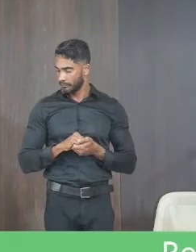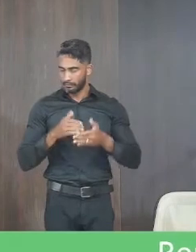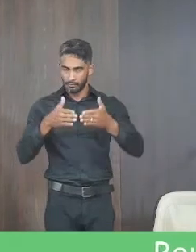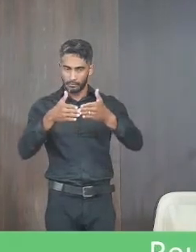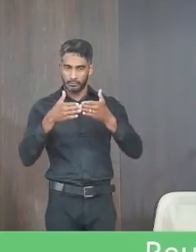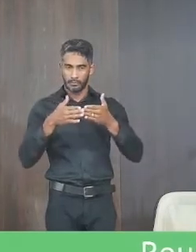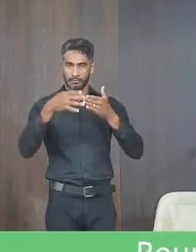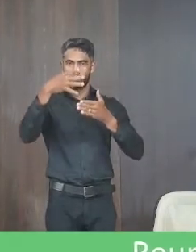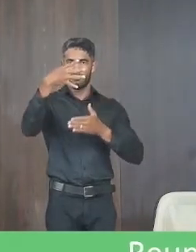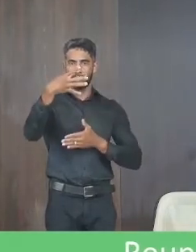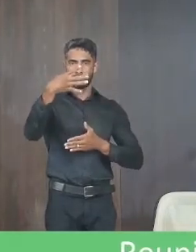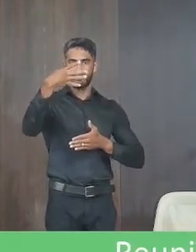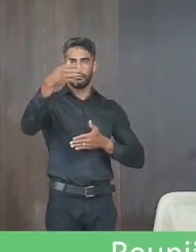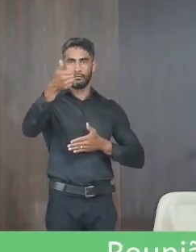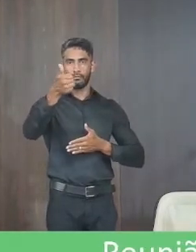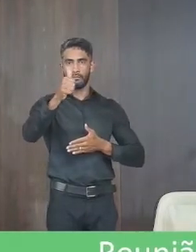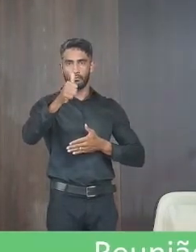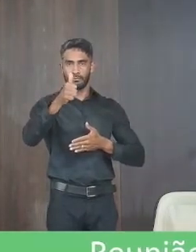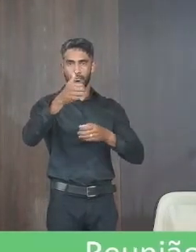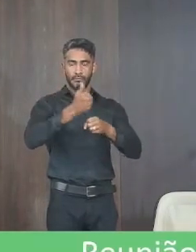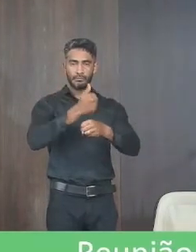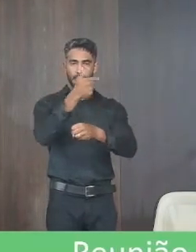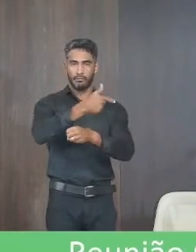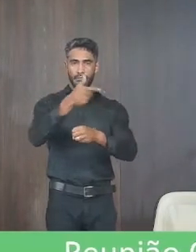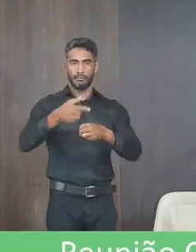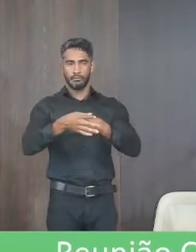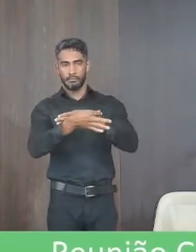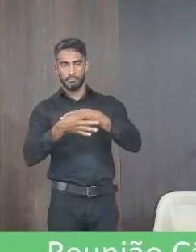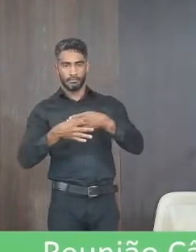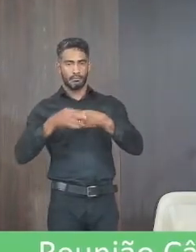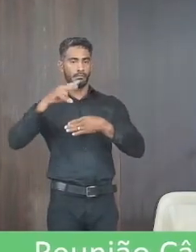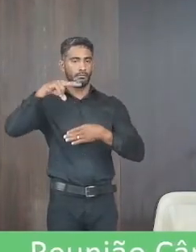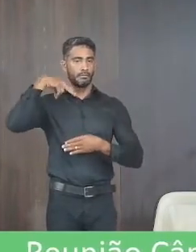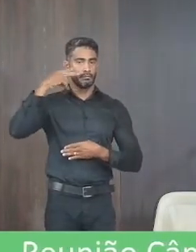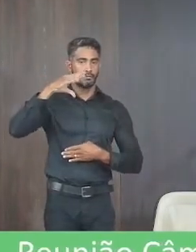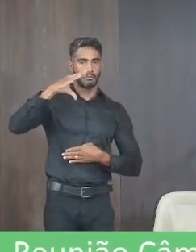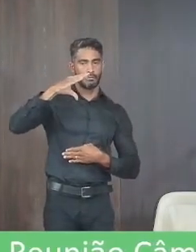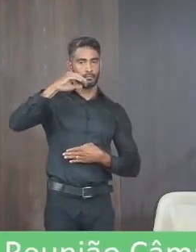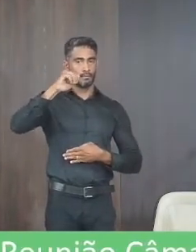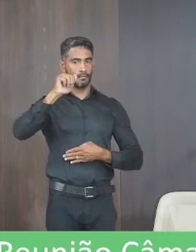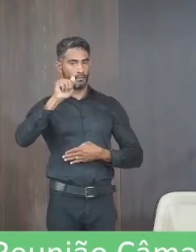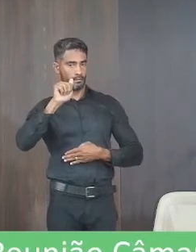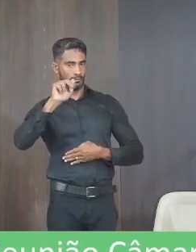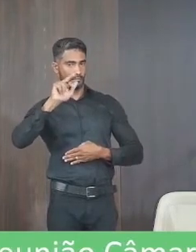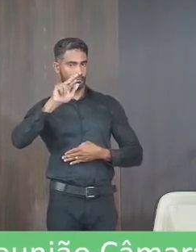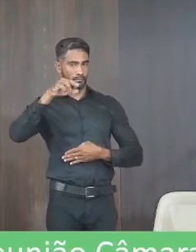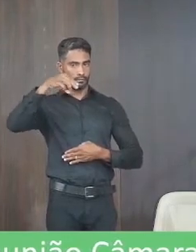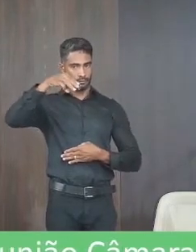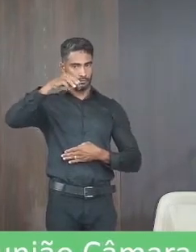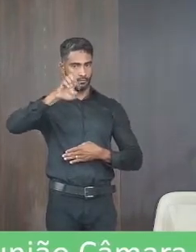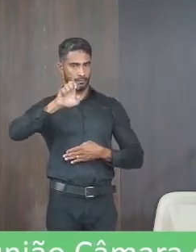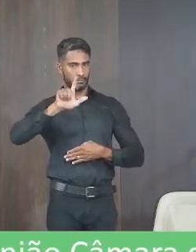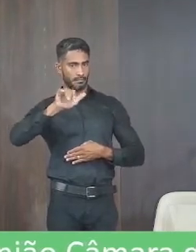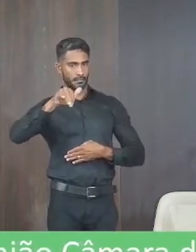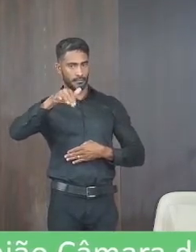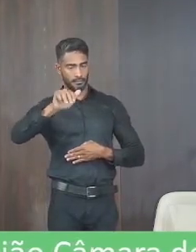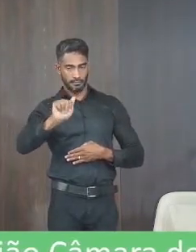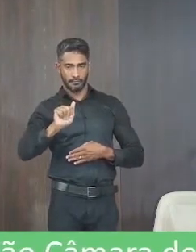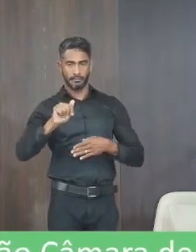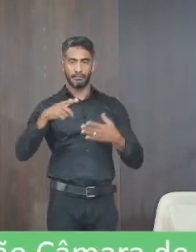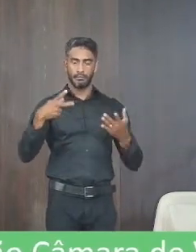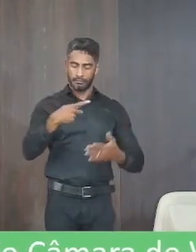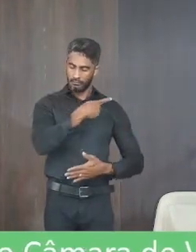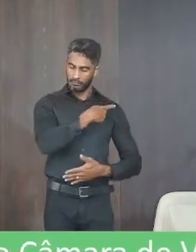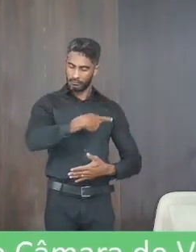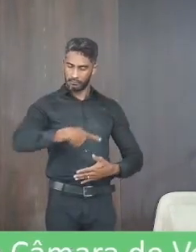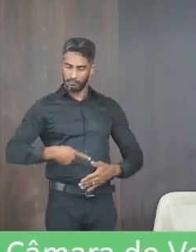Requerimento 411 de 2022 Autoria Vereadora Carmelina Romana da Silva Teixeira Sentei Sr. Presidente A vereadora